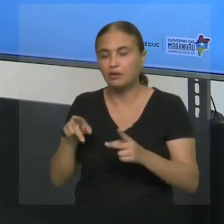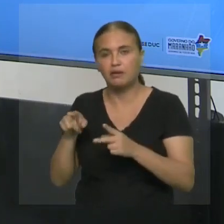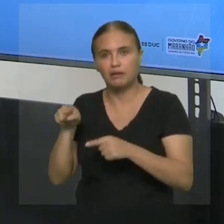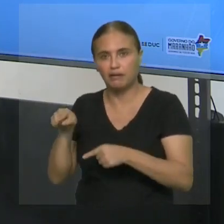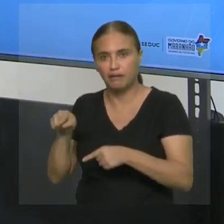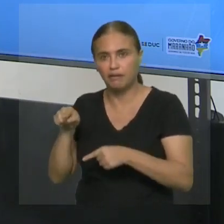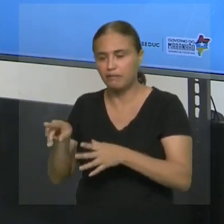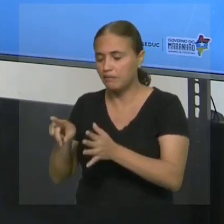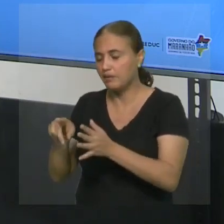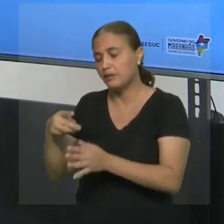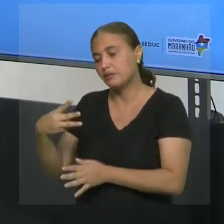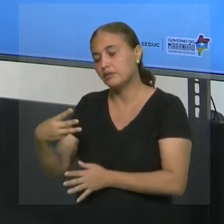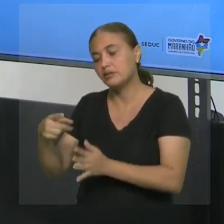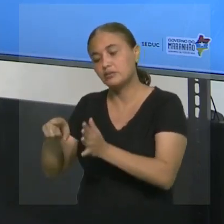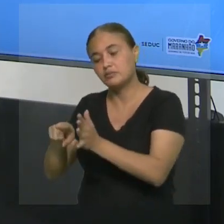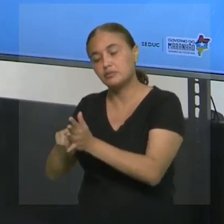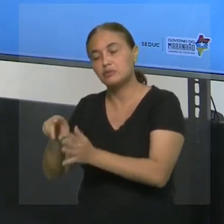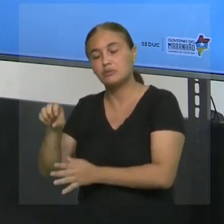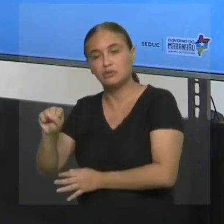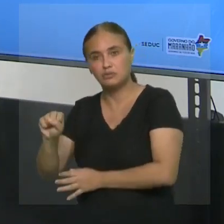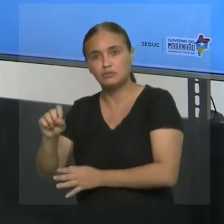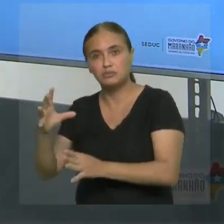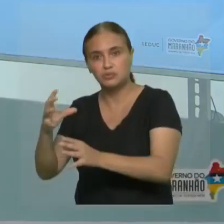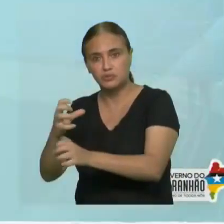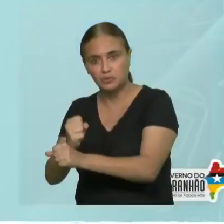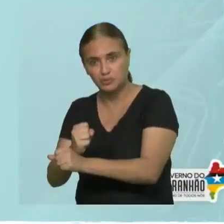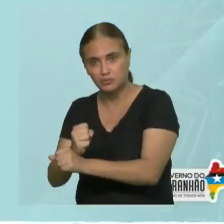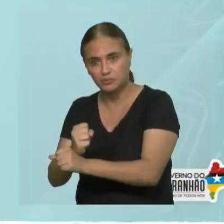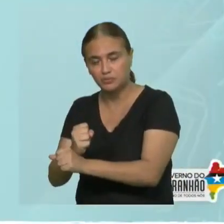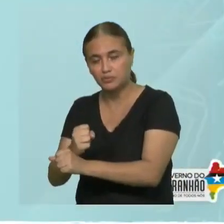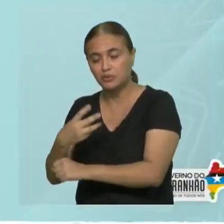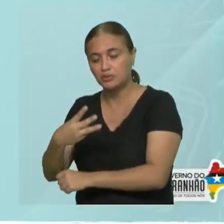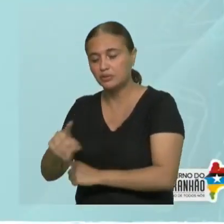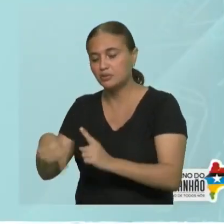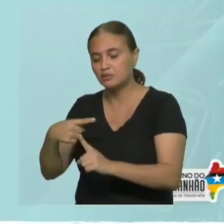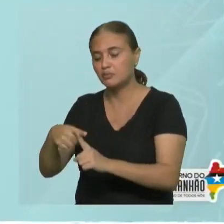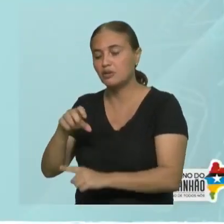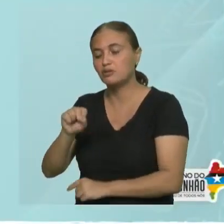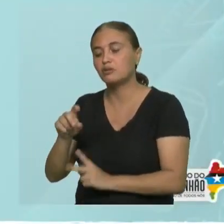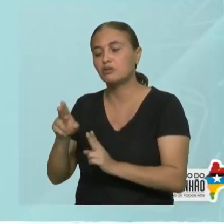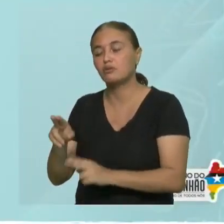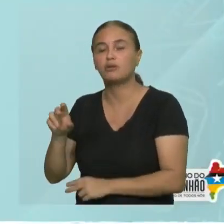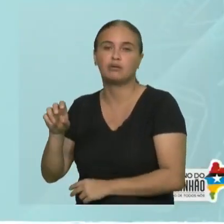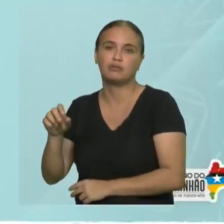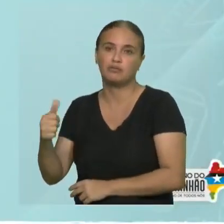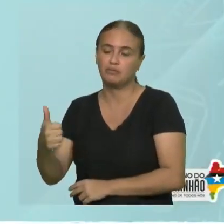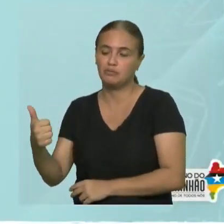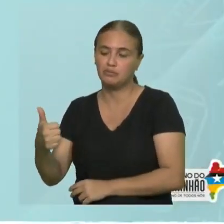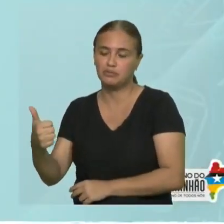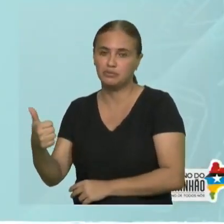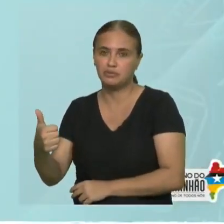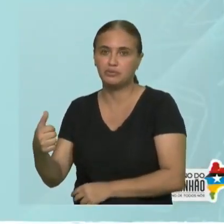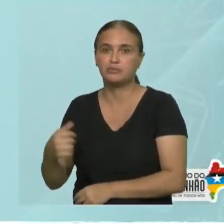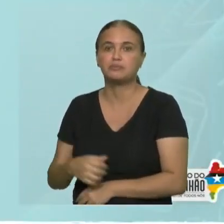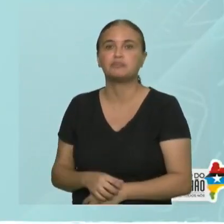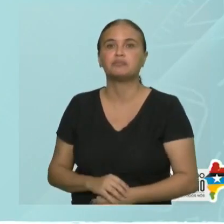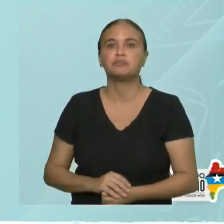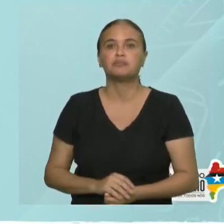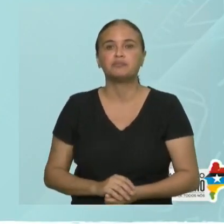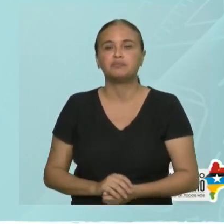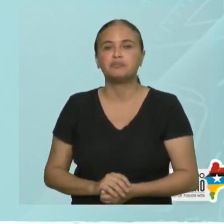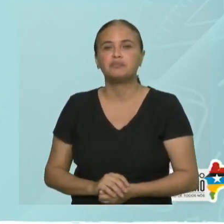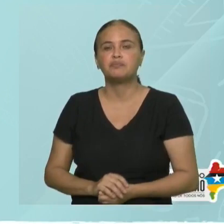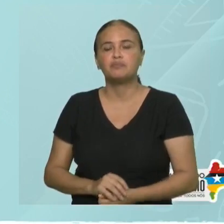Sinais iguais, conserva o sinal e soma. 3, mais 8, 11. O sinal era de menos, continuou menos.